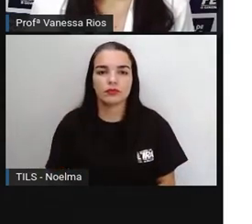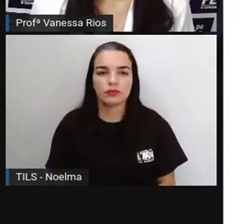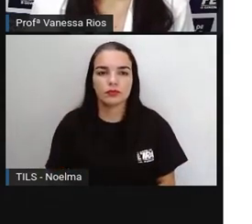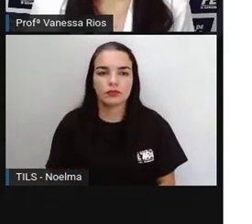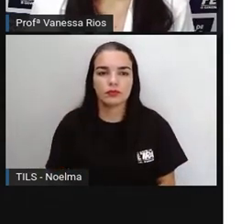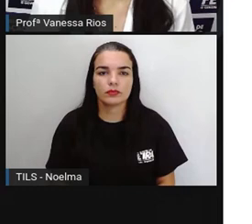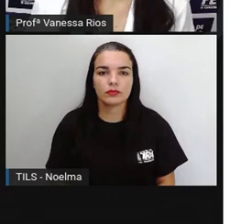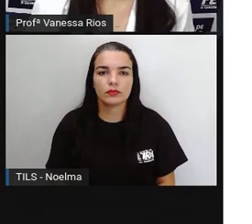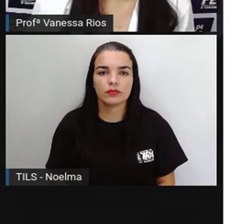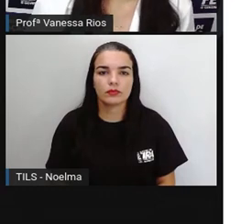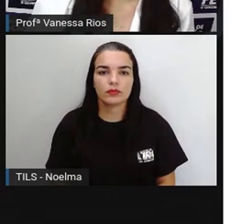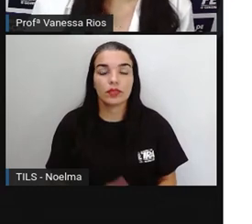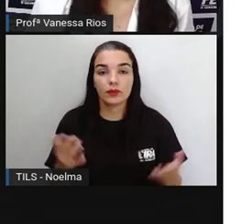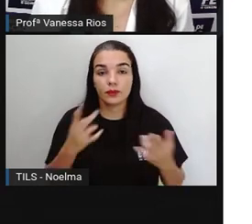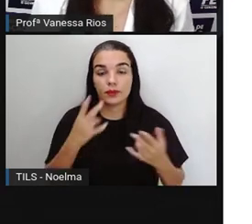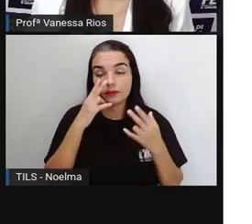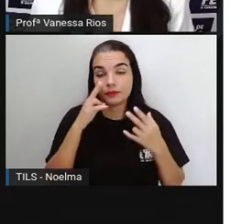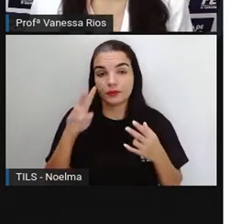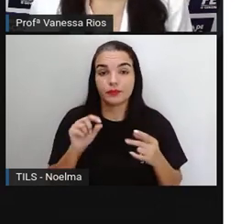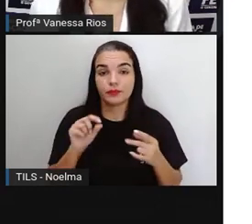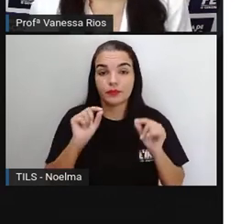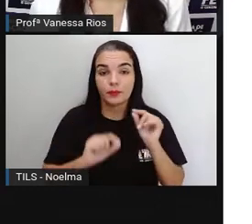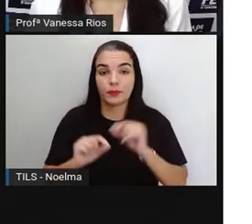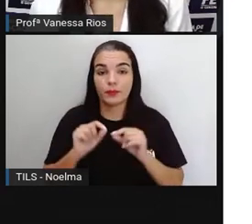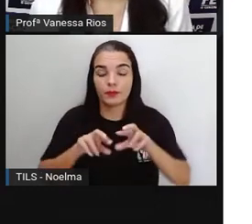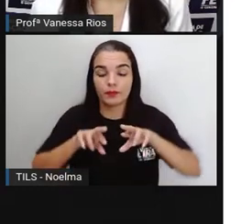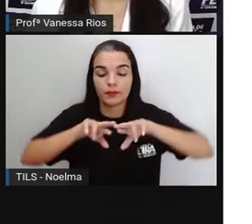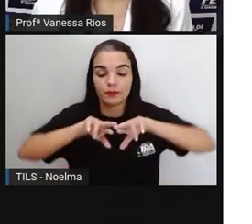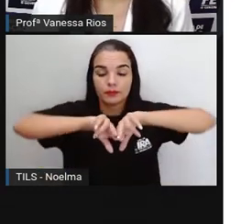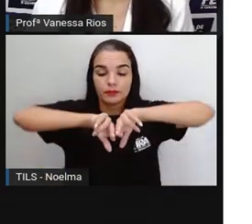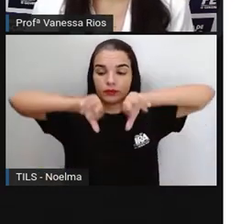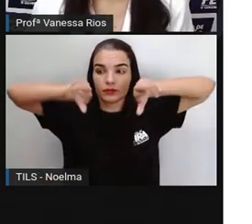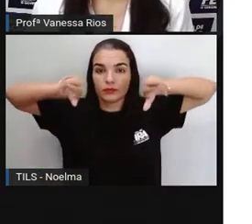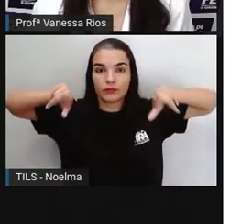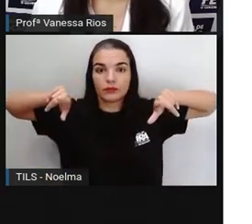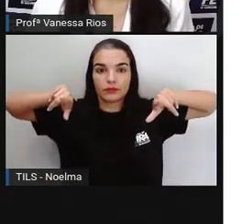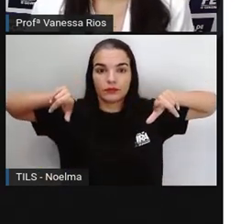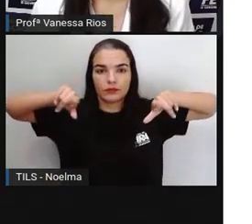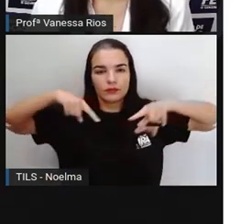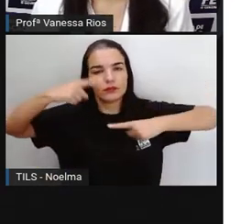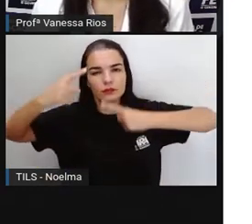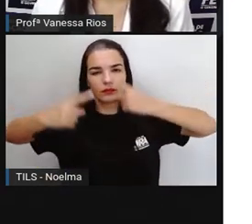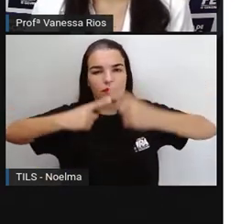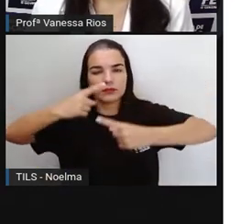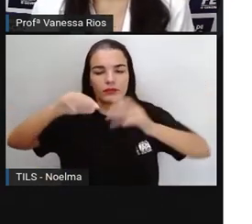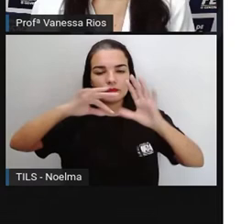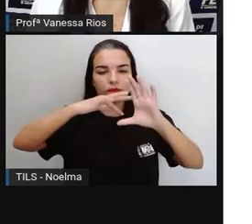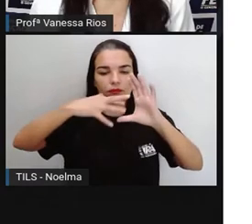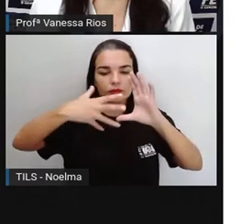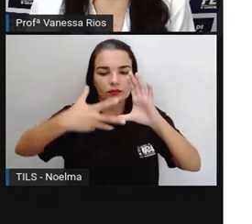E aí quando a gente observa notícia e reportagem, a gente percebe aí algumas características diferentes.